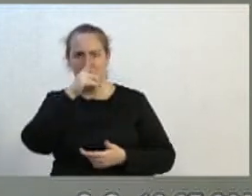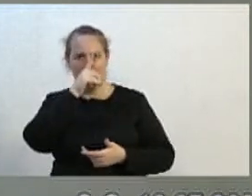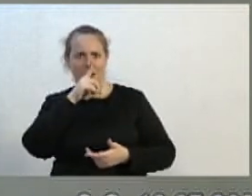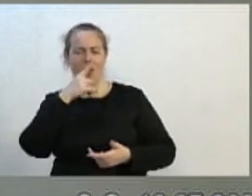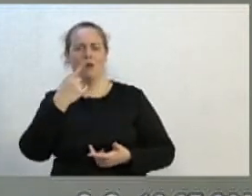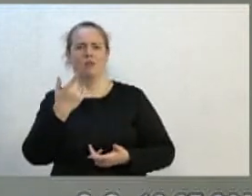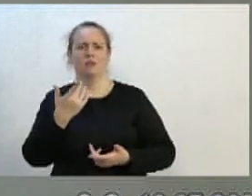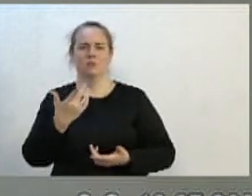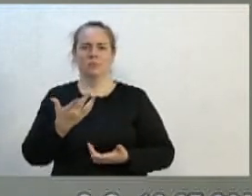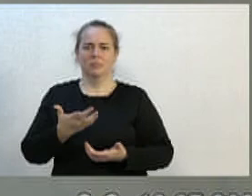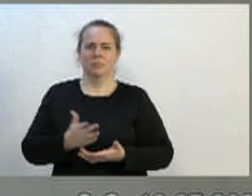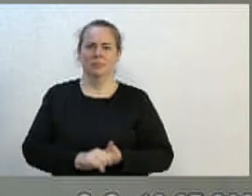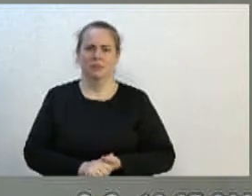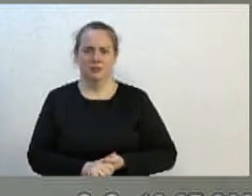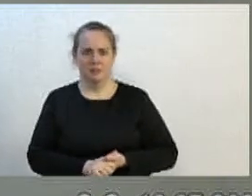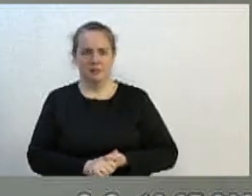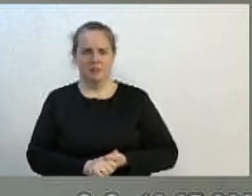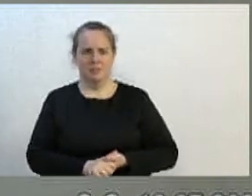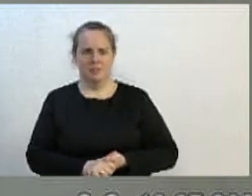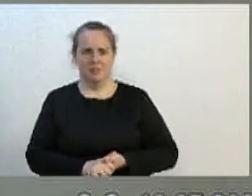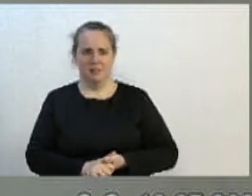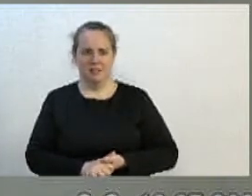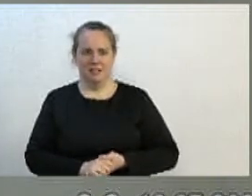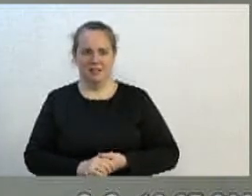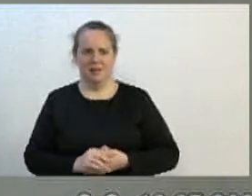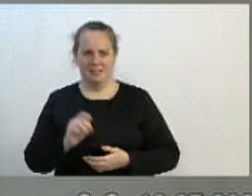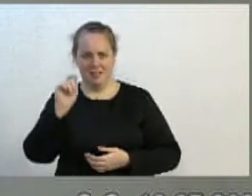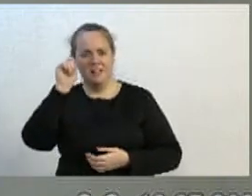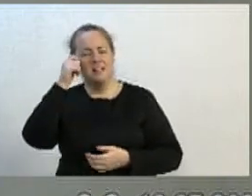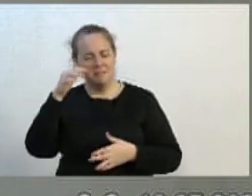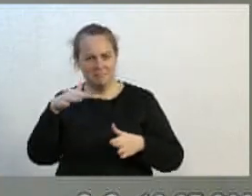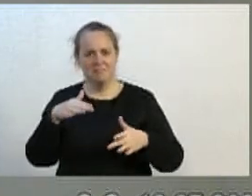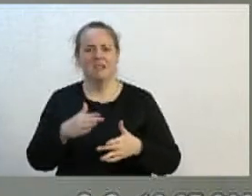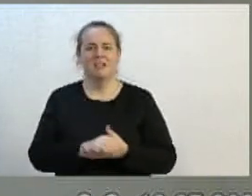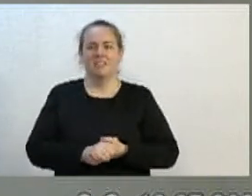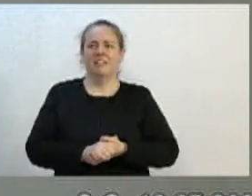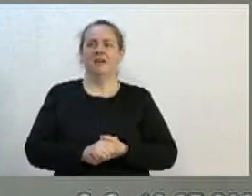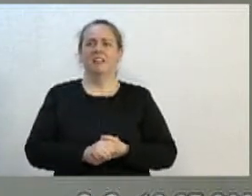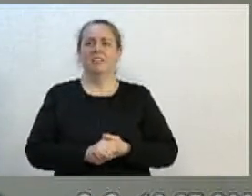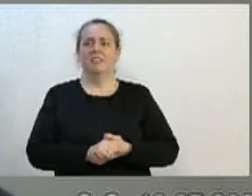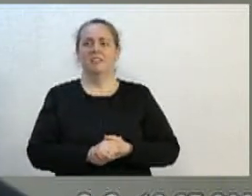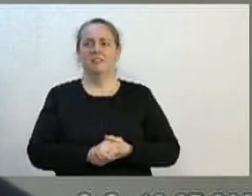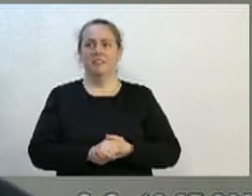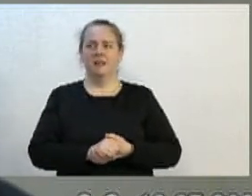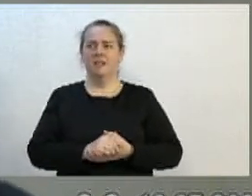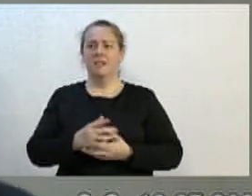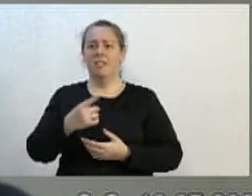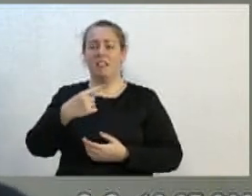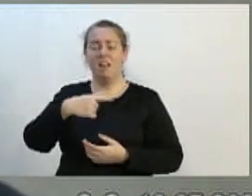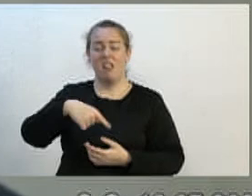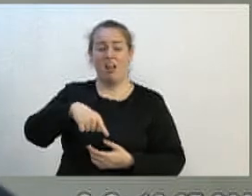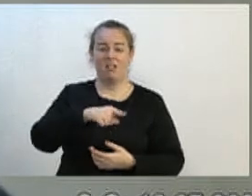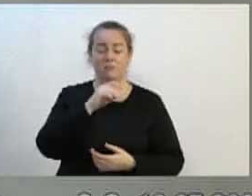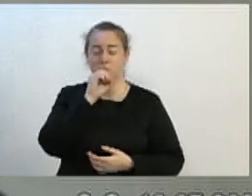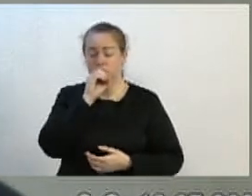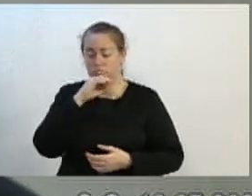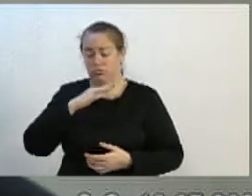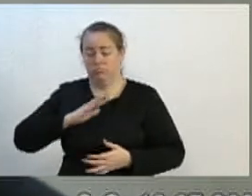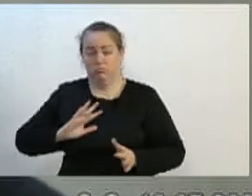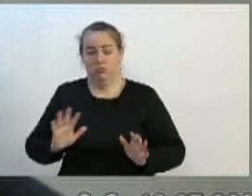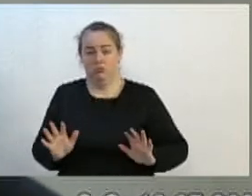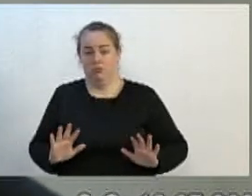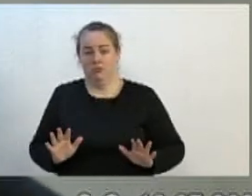abutres, são desprezíveis, são nojentos.